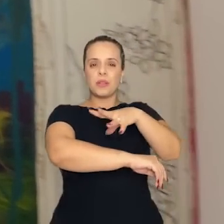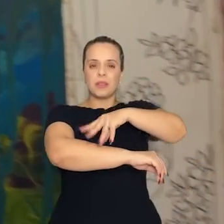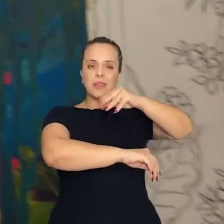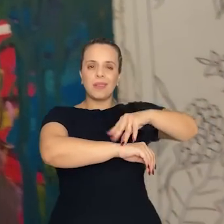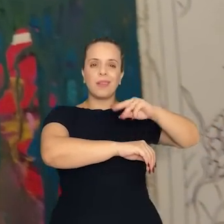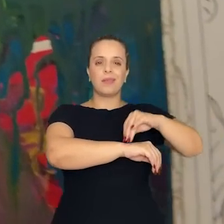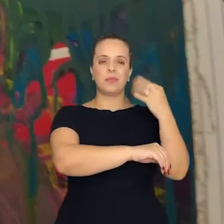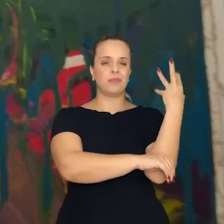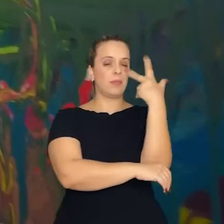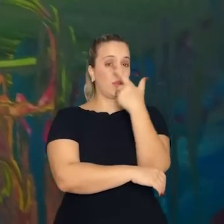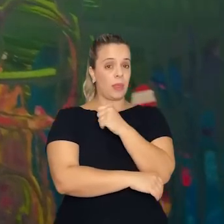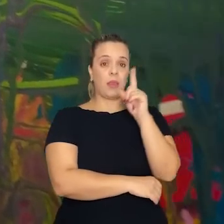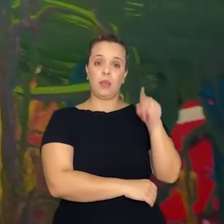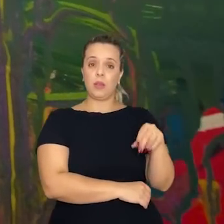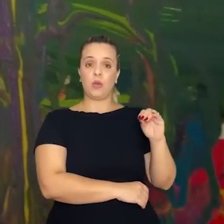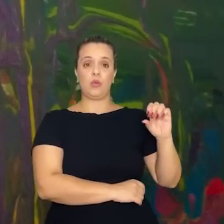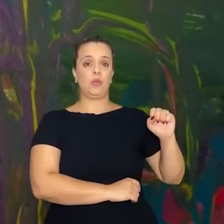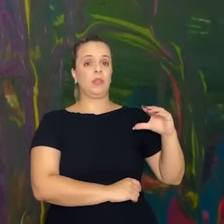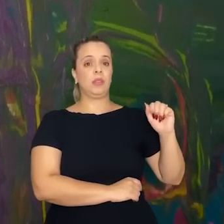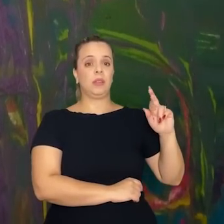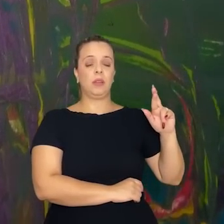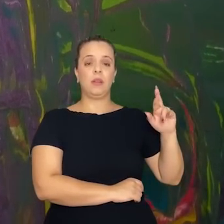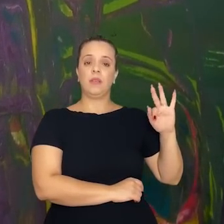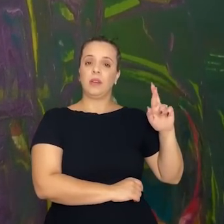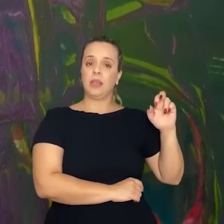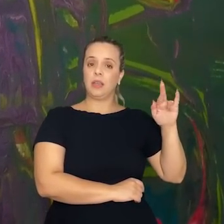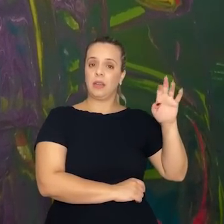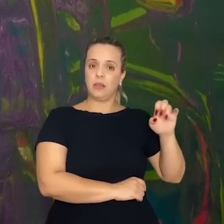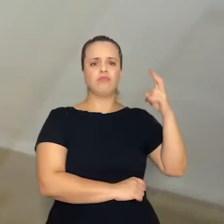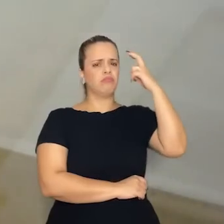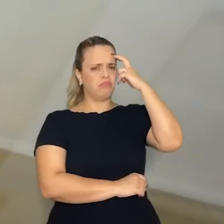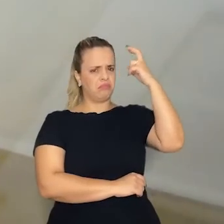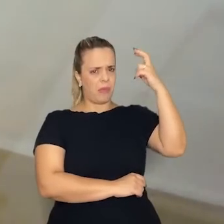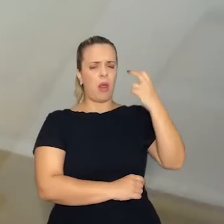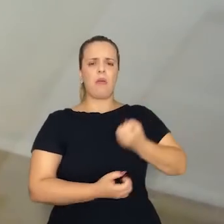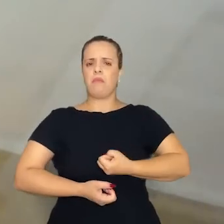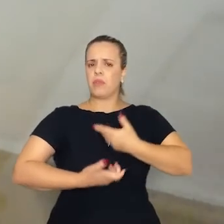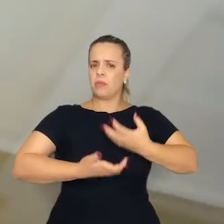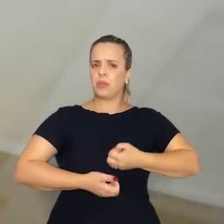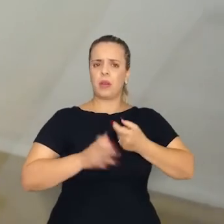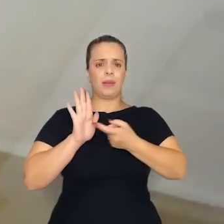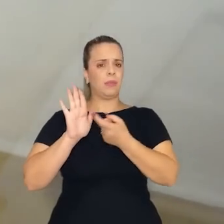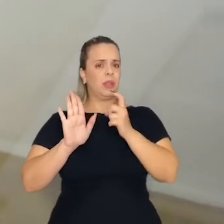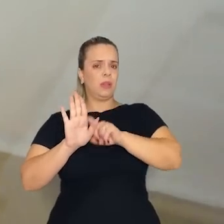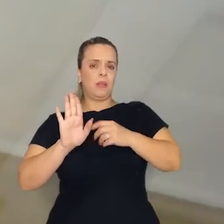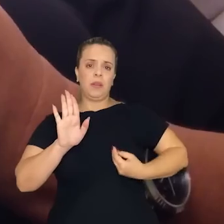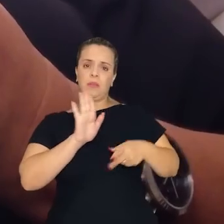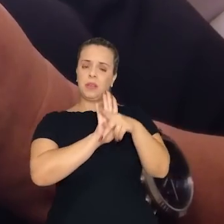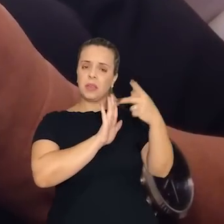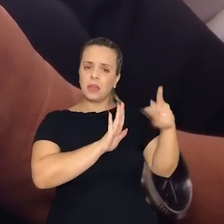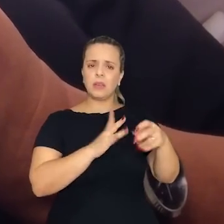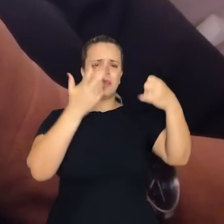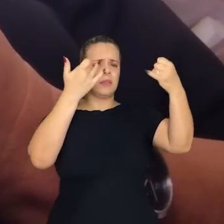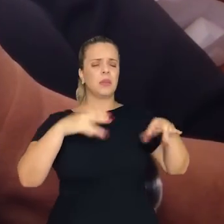é um intelectual, poeta. A metáfora da vida dele se referia ao